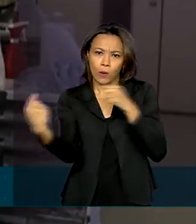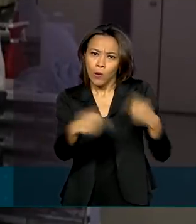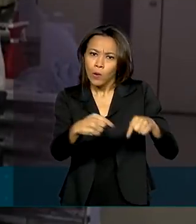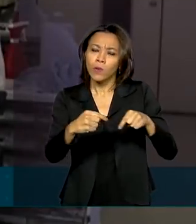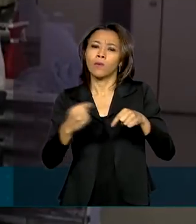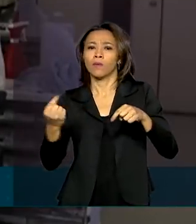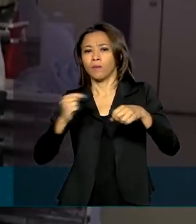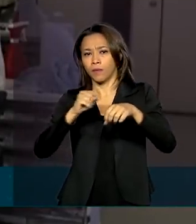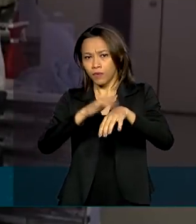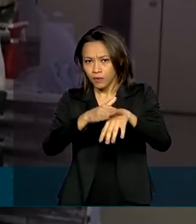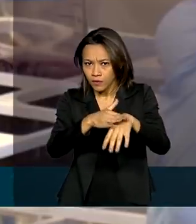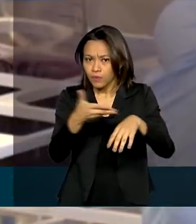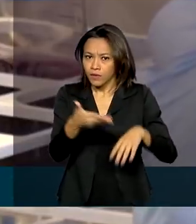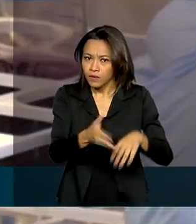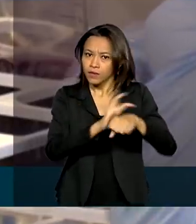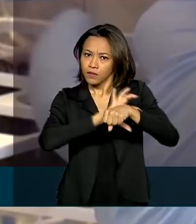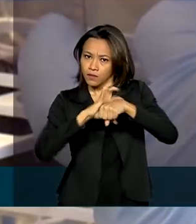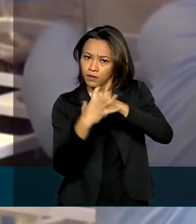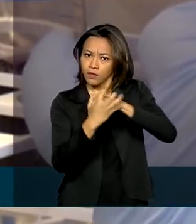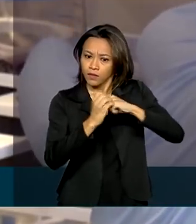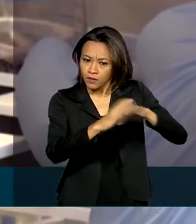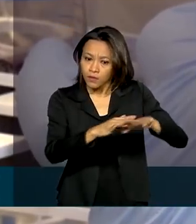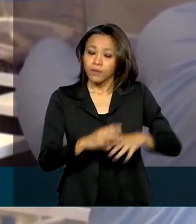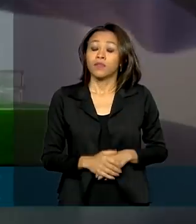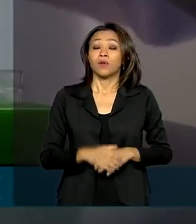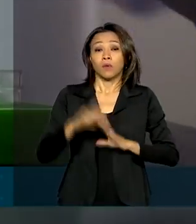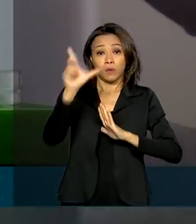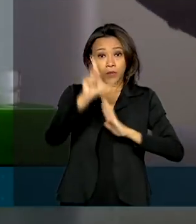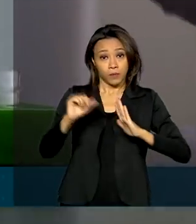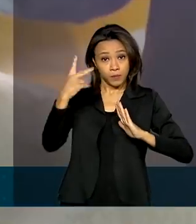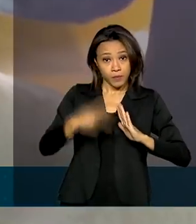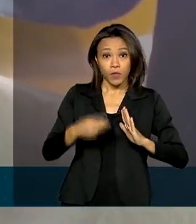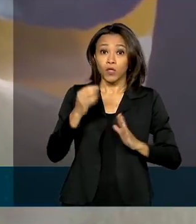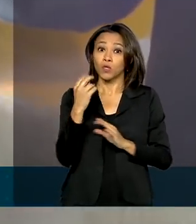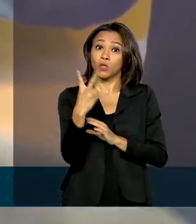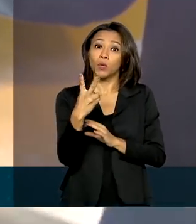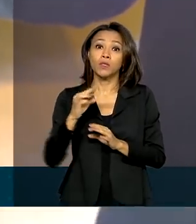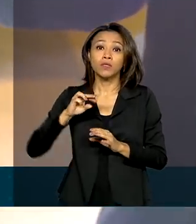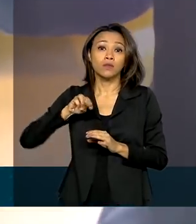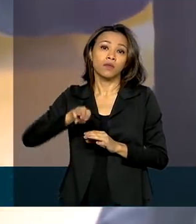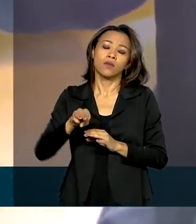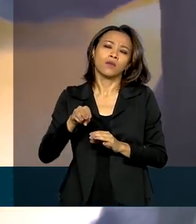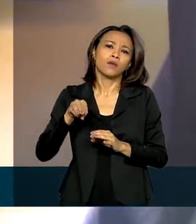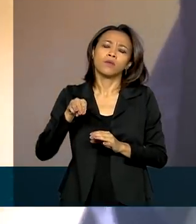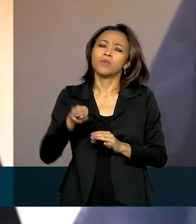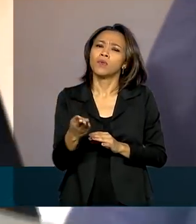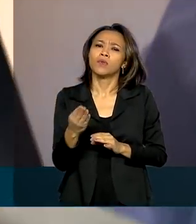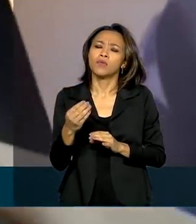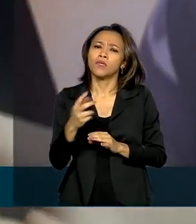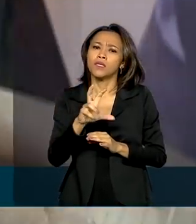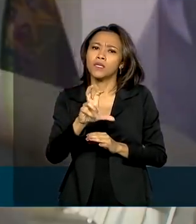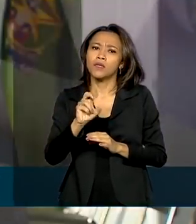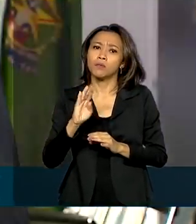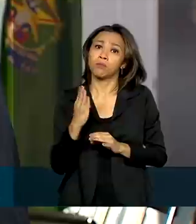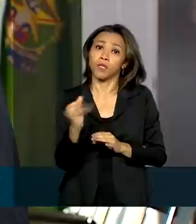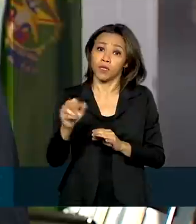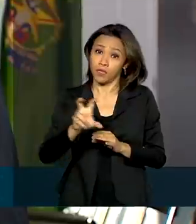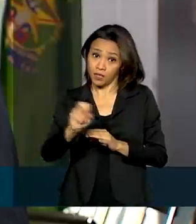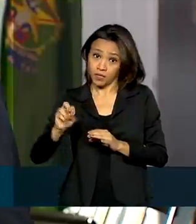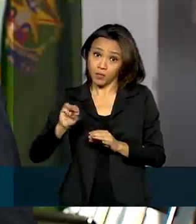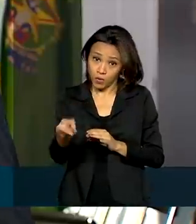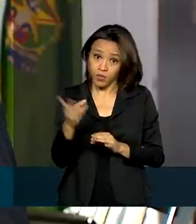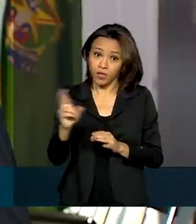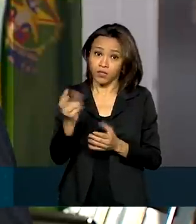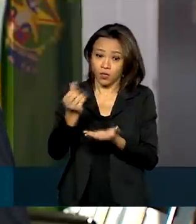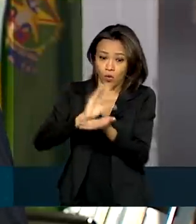para garantir o estoque da vacina, o Planalto destinou 2 milhões e meio de reais para o Ministério da Saúde. E esse recurso vai